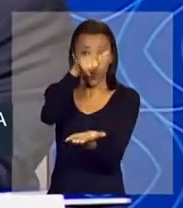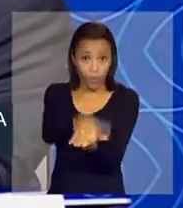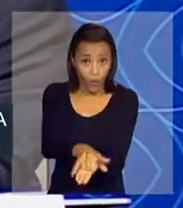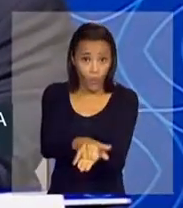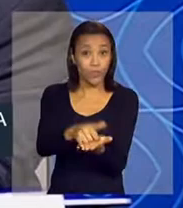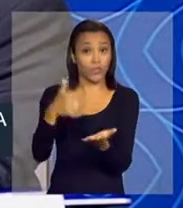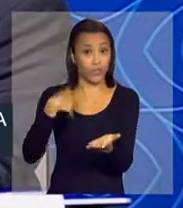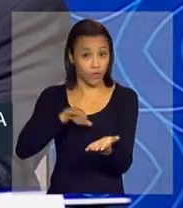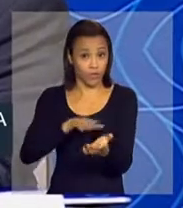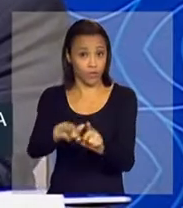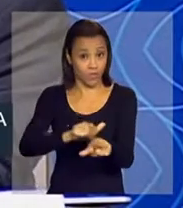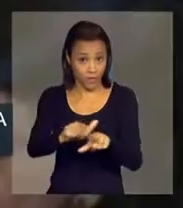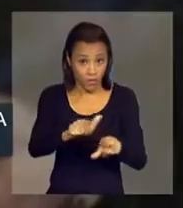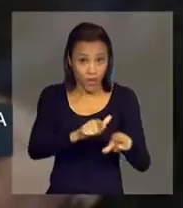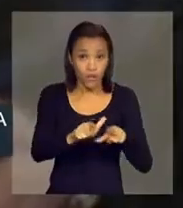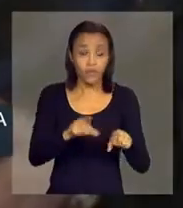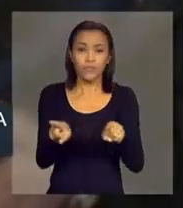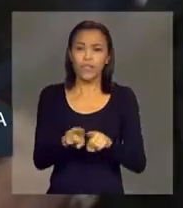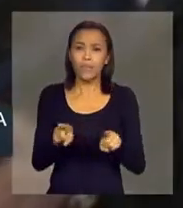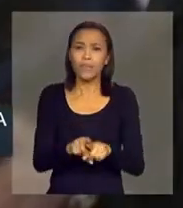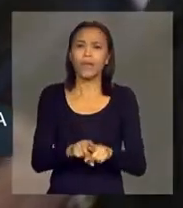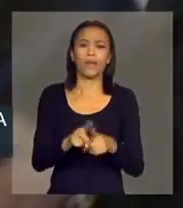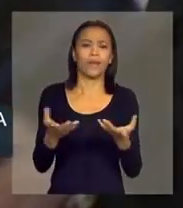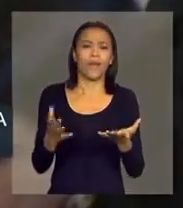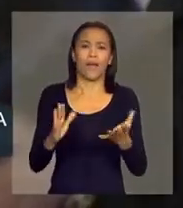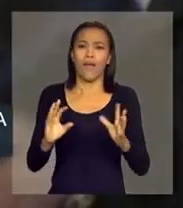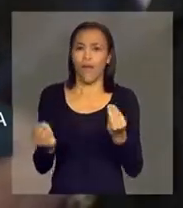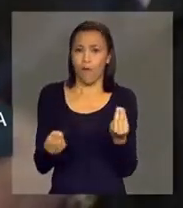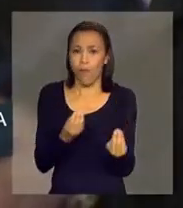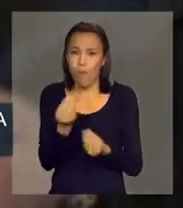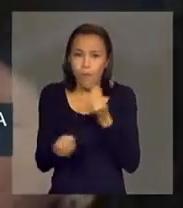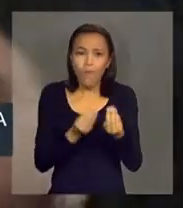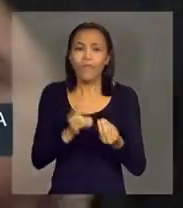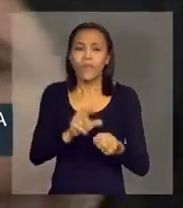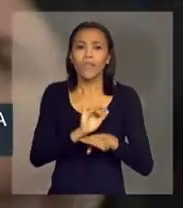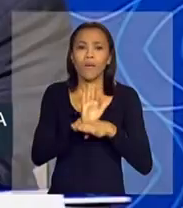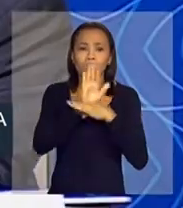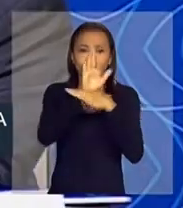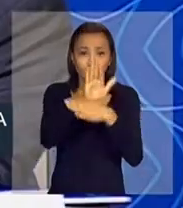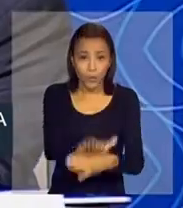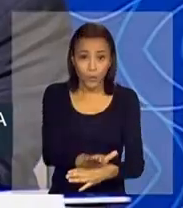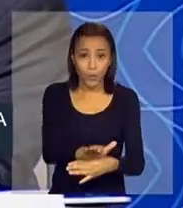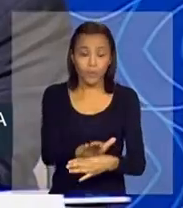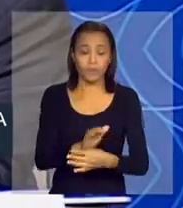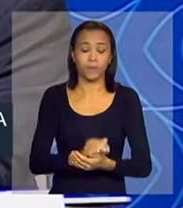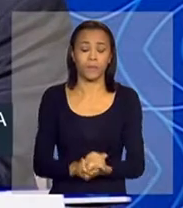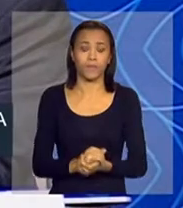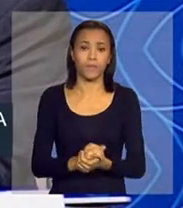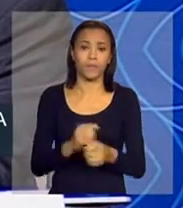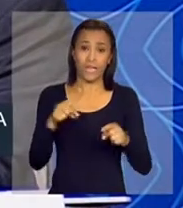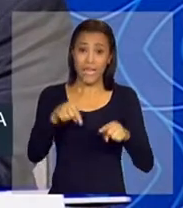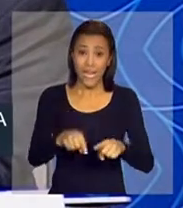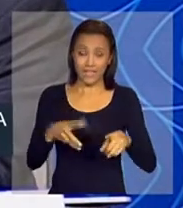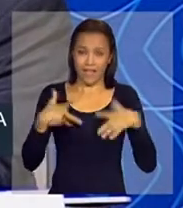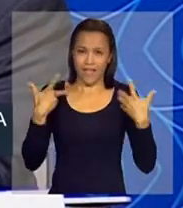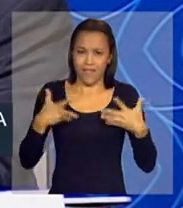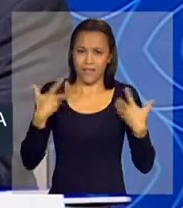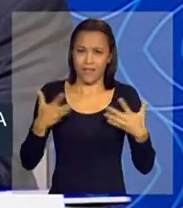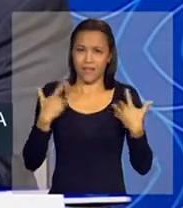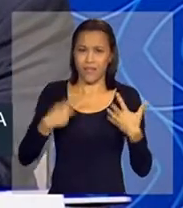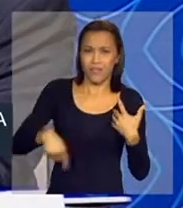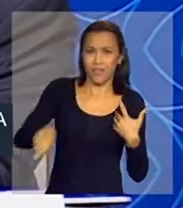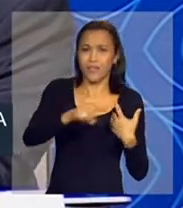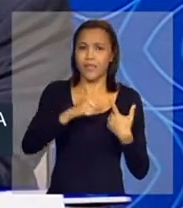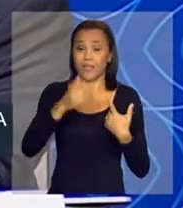trabalhando nesse sentido. A questão das cerimônias, que vai nos dar uma ajuda imensa ao nosso evento. E esse entusiasmo do Brasil